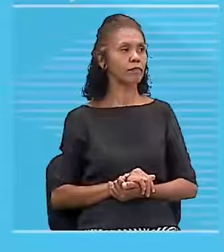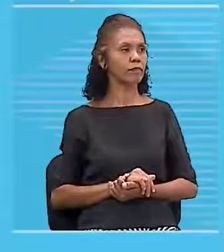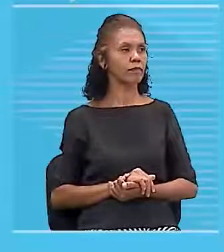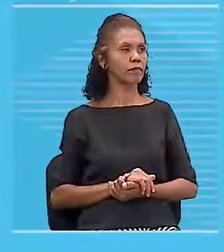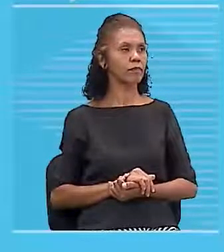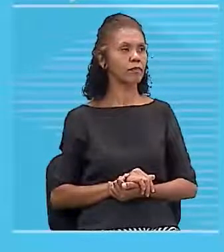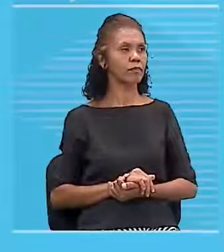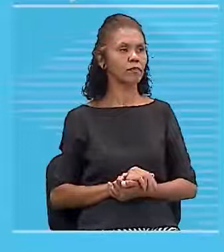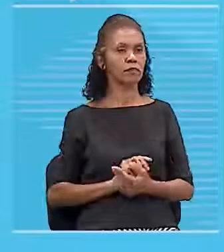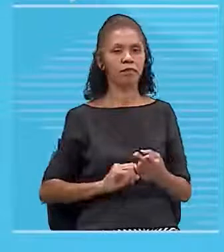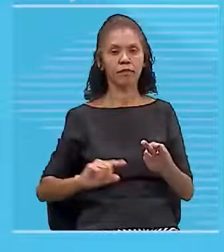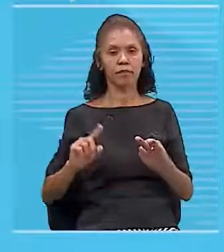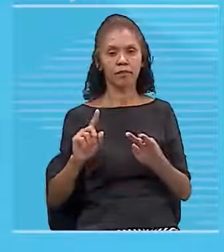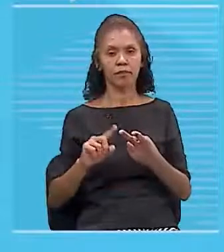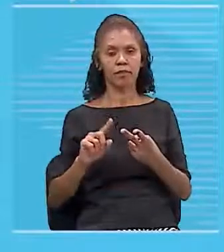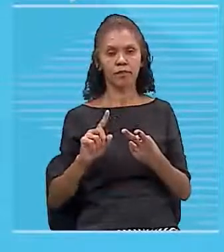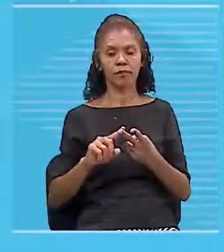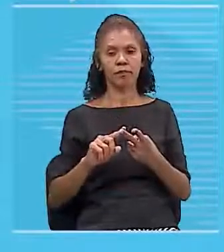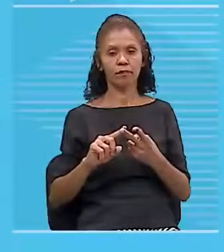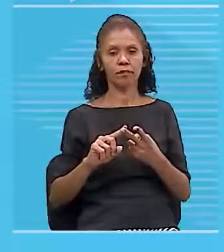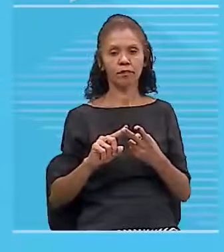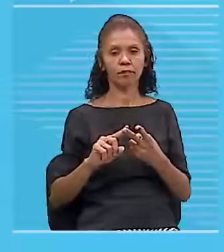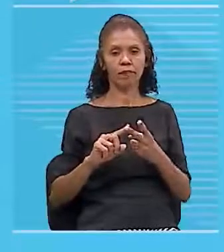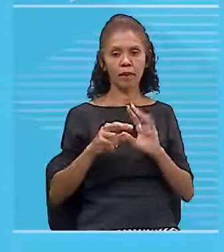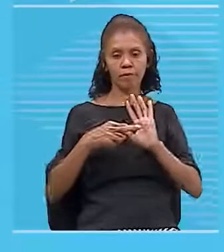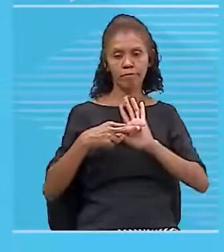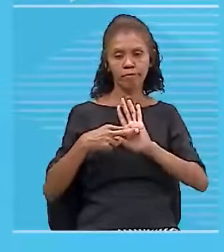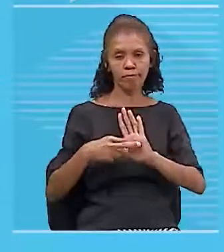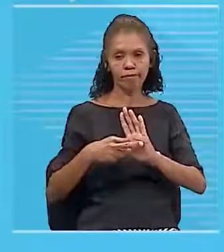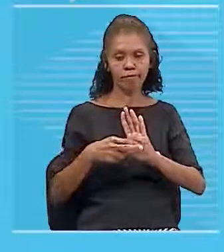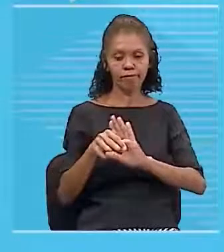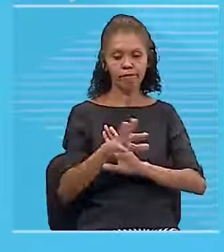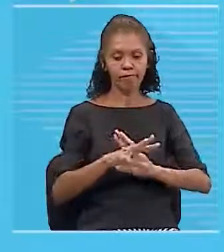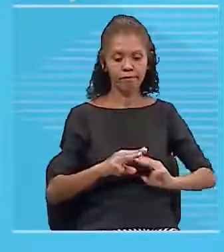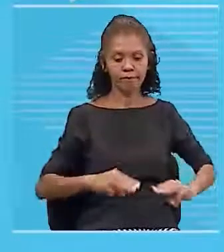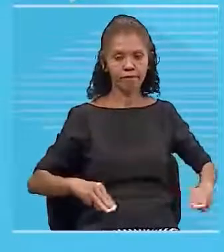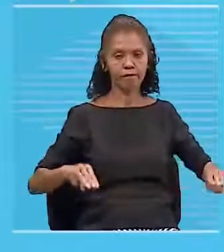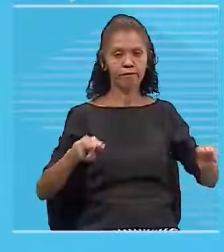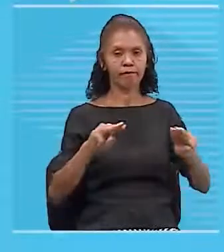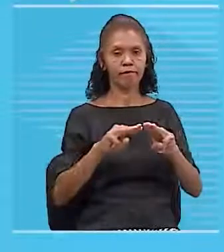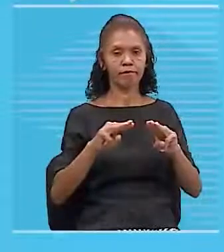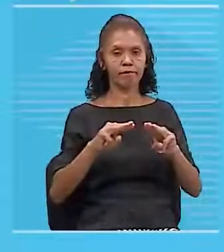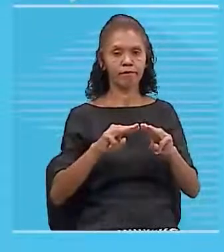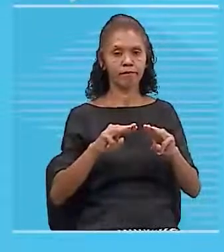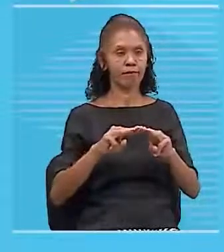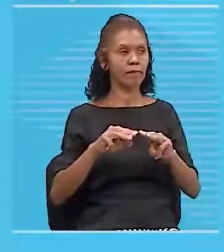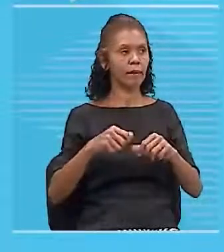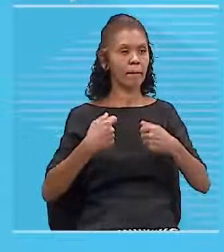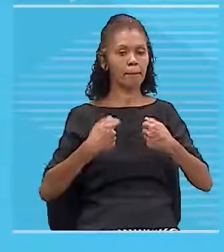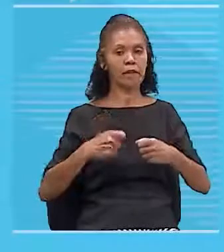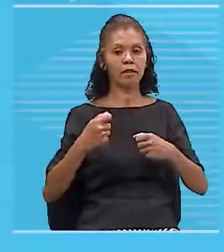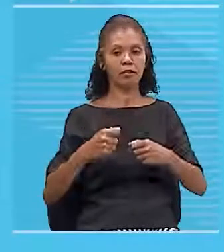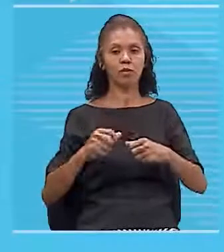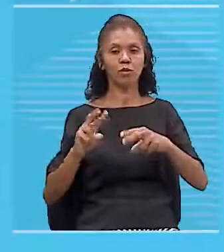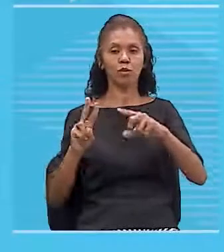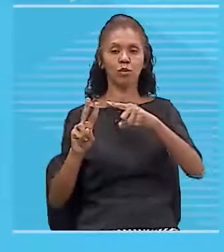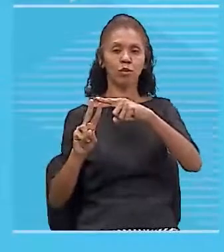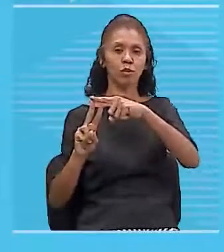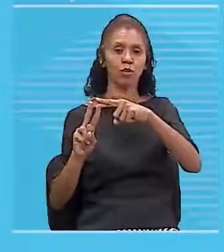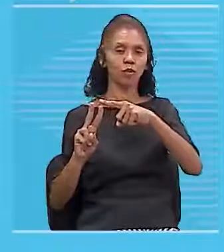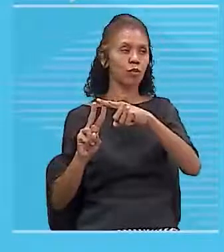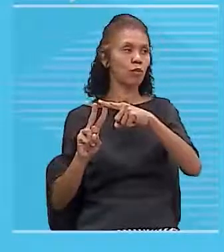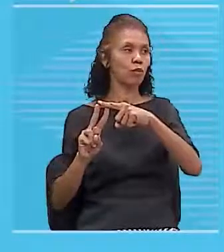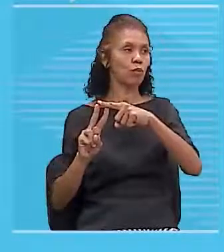e para representar esse campo magnético, eu preciso de um vetor indução